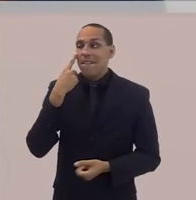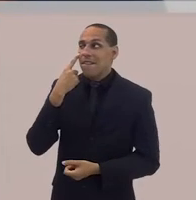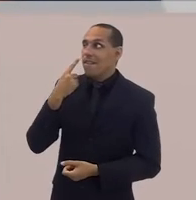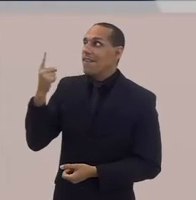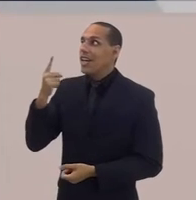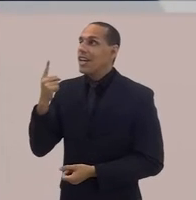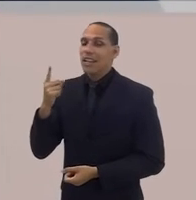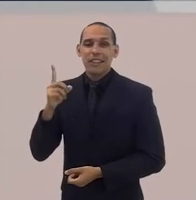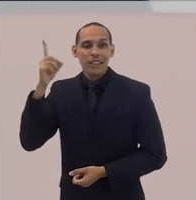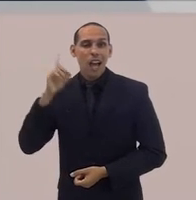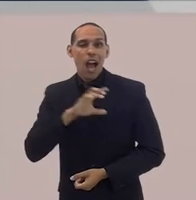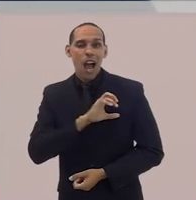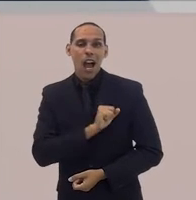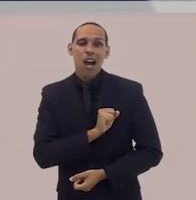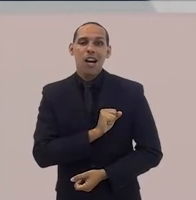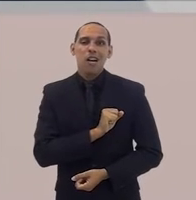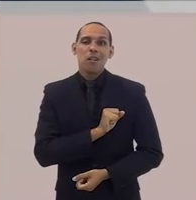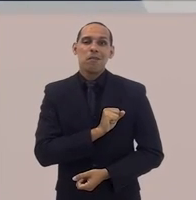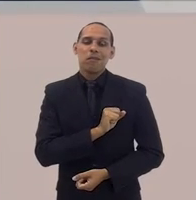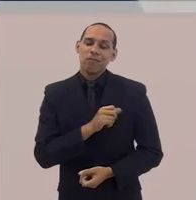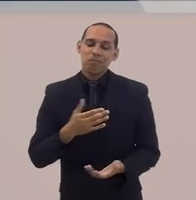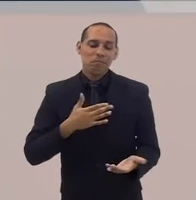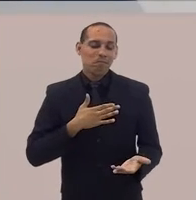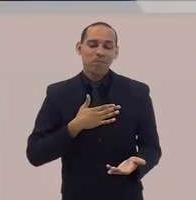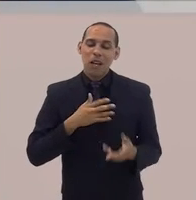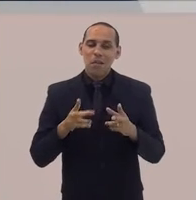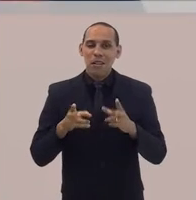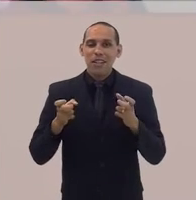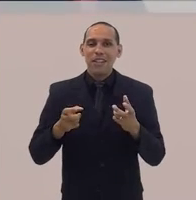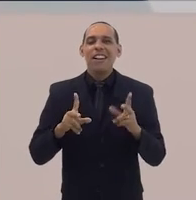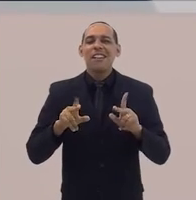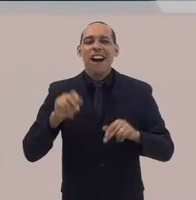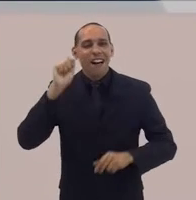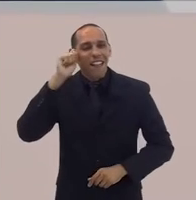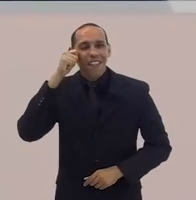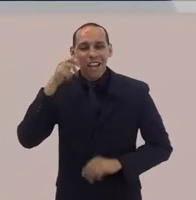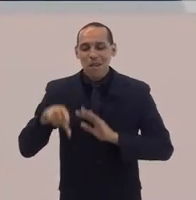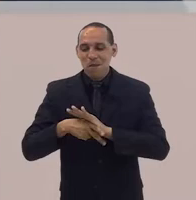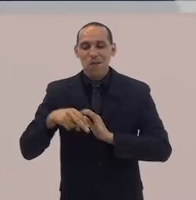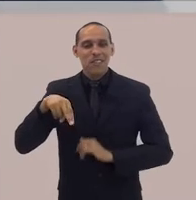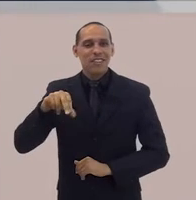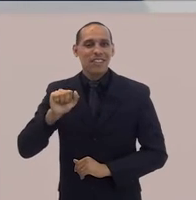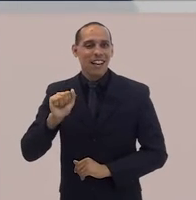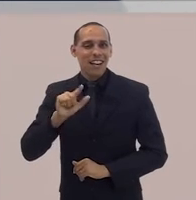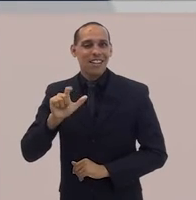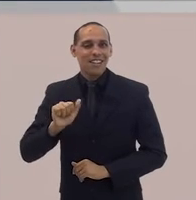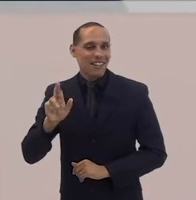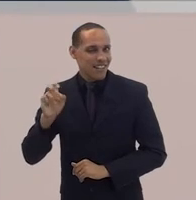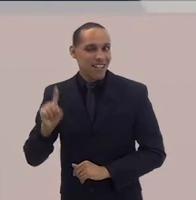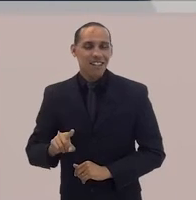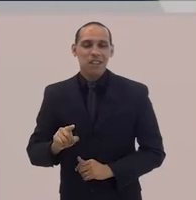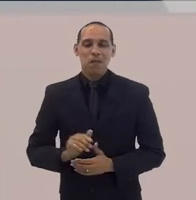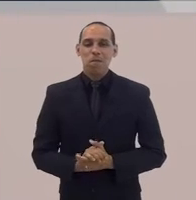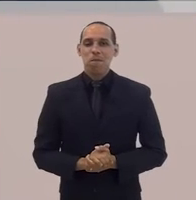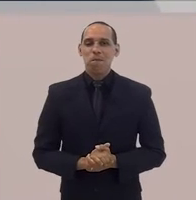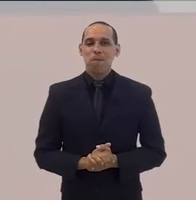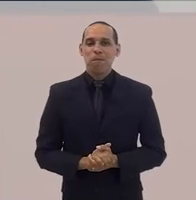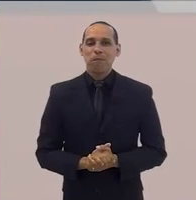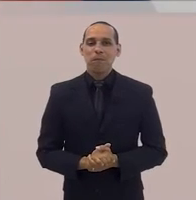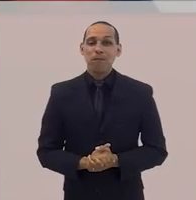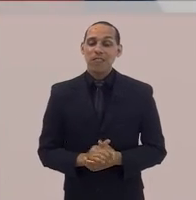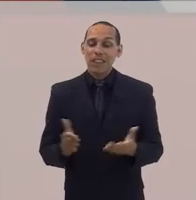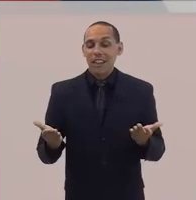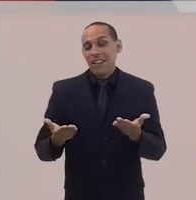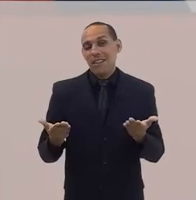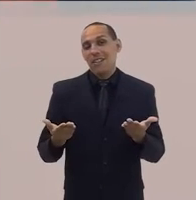de Deus onde ninguém via. Esse é o Jesus, para mim, negro de Nazaré. Bom, e agora eu